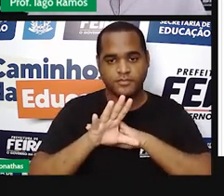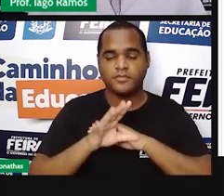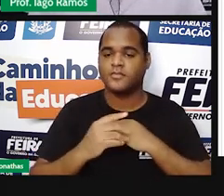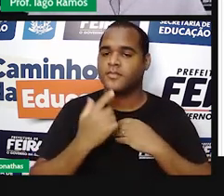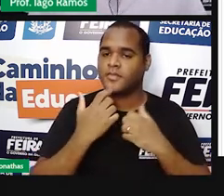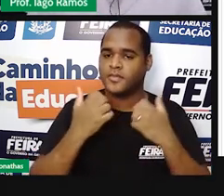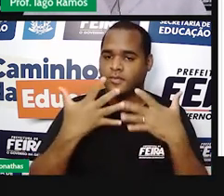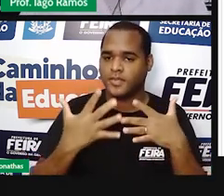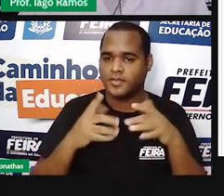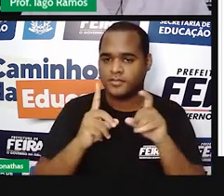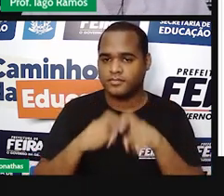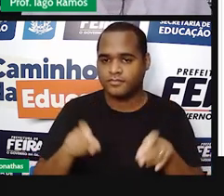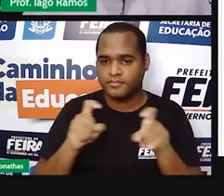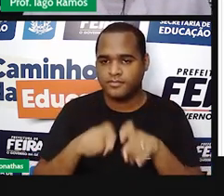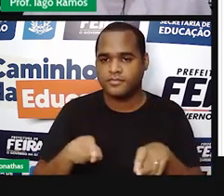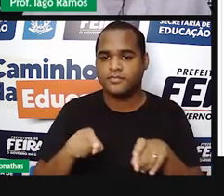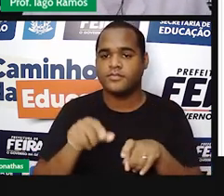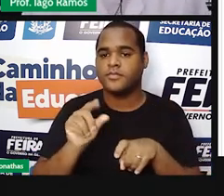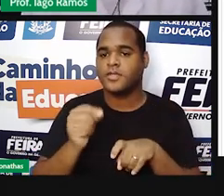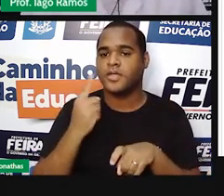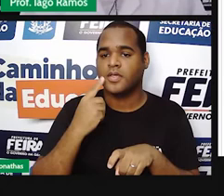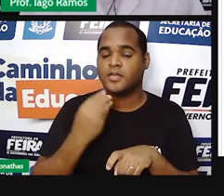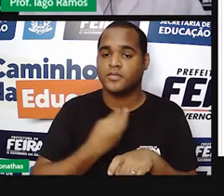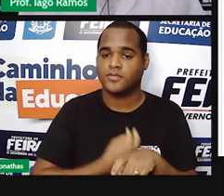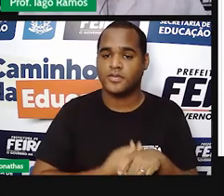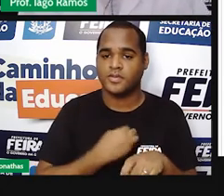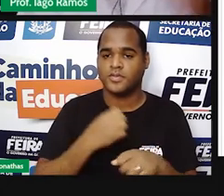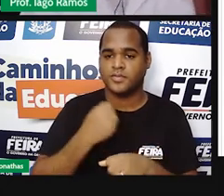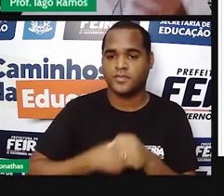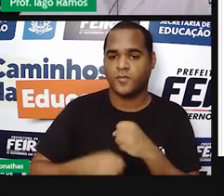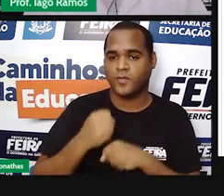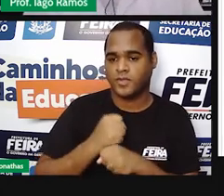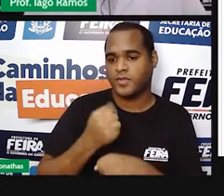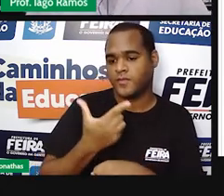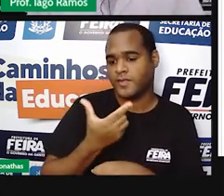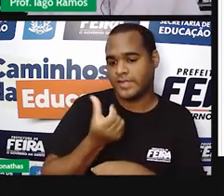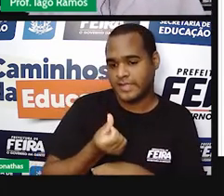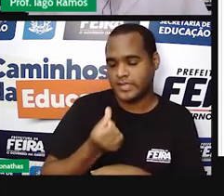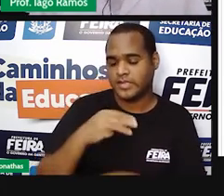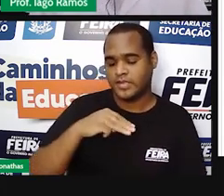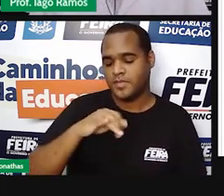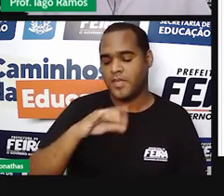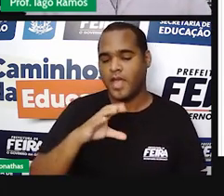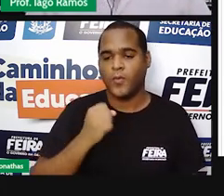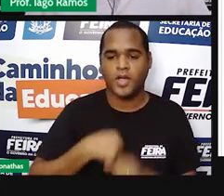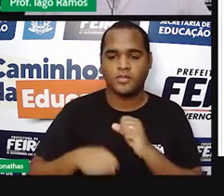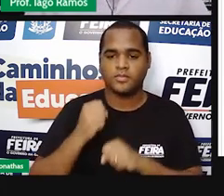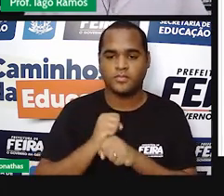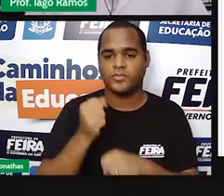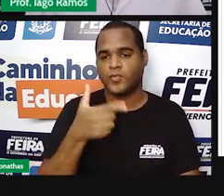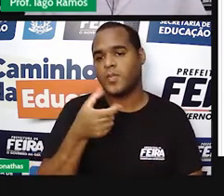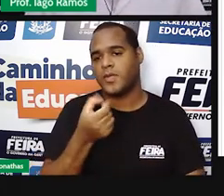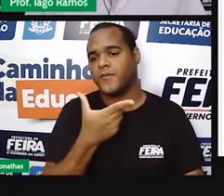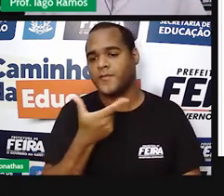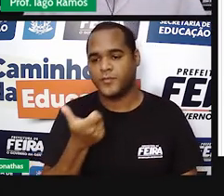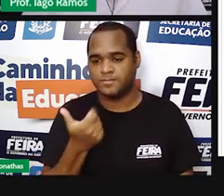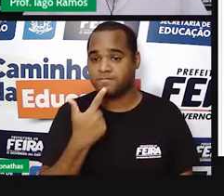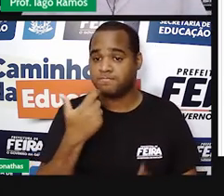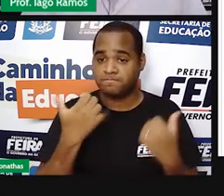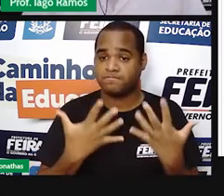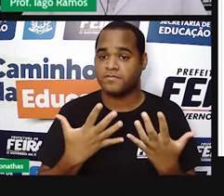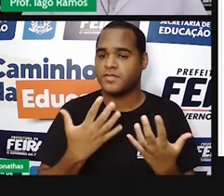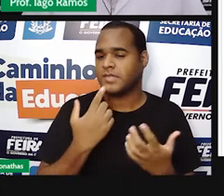linkzinho aí, com data de 26 de maio de 2021, né? Uma